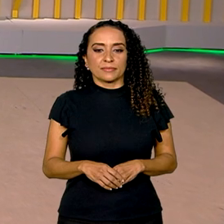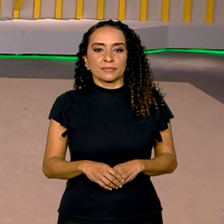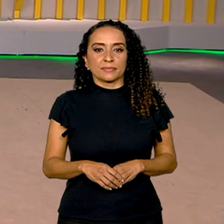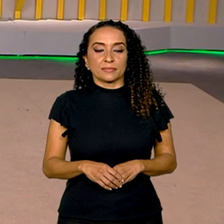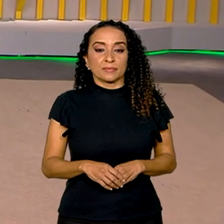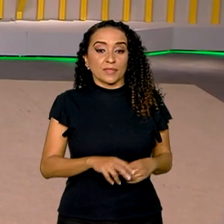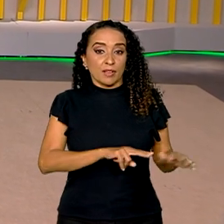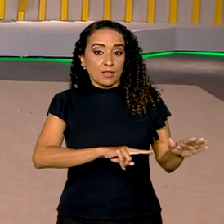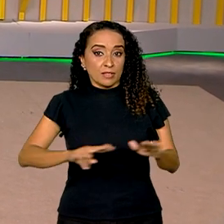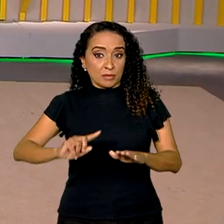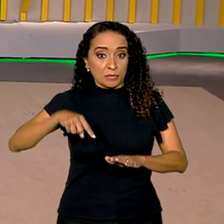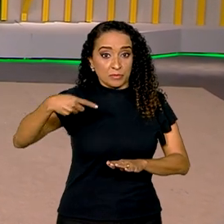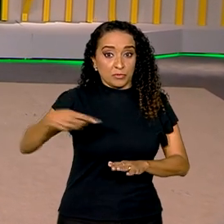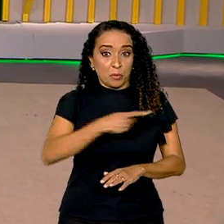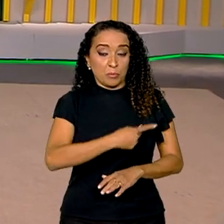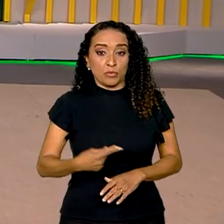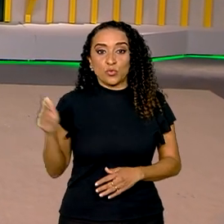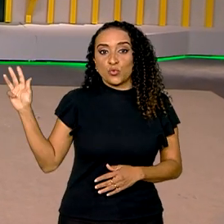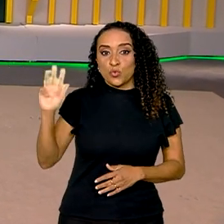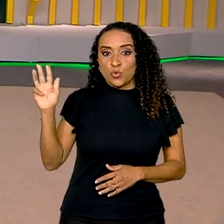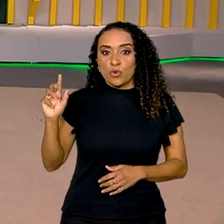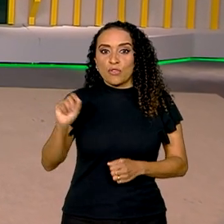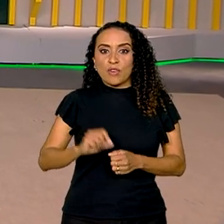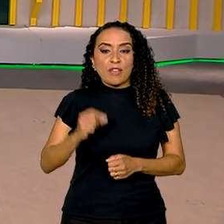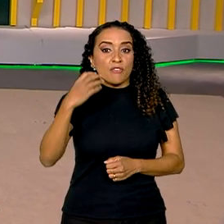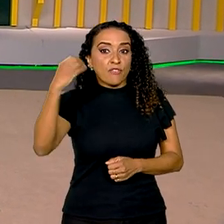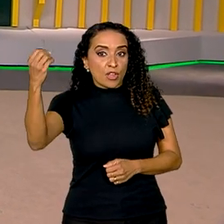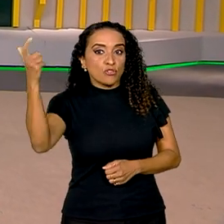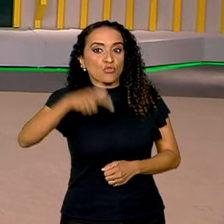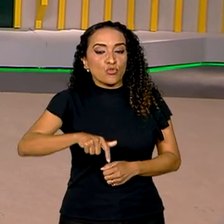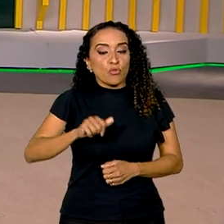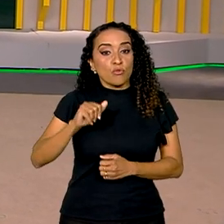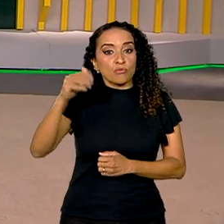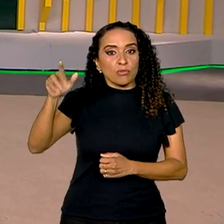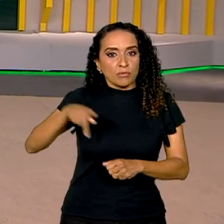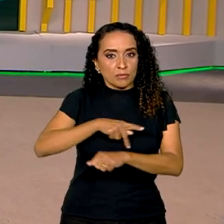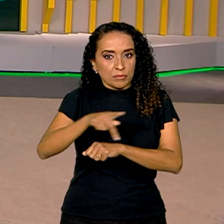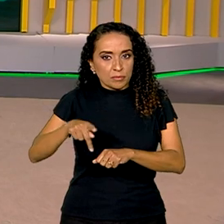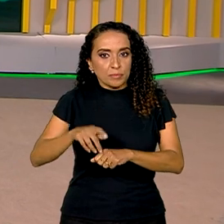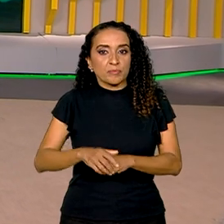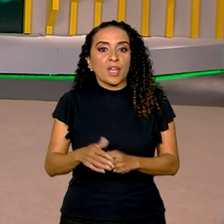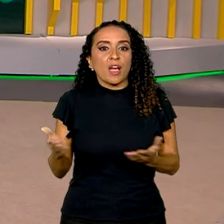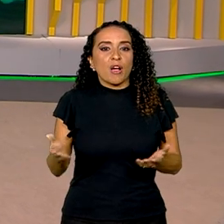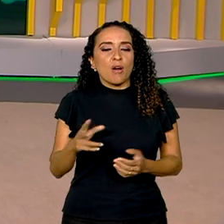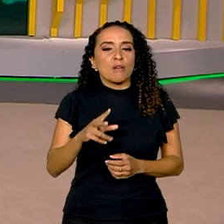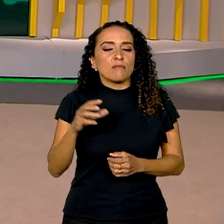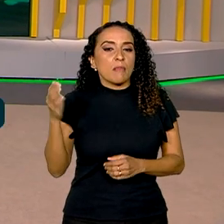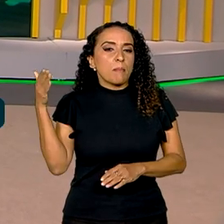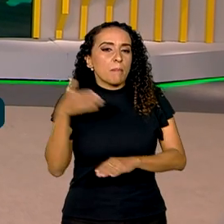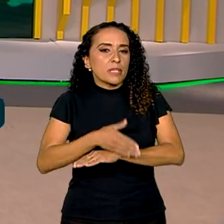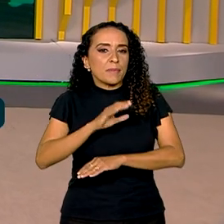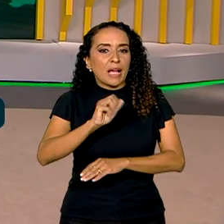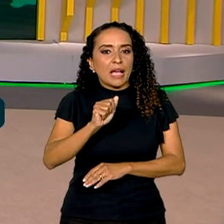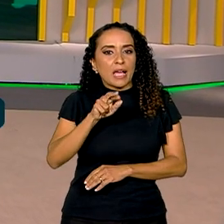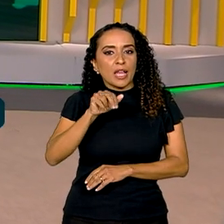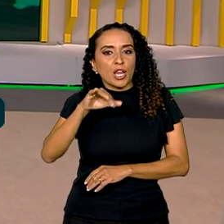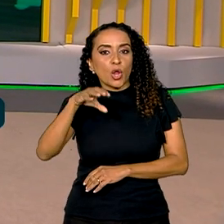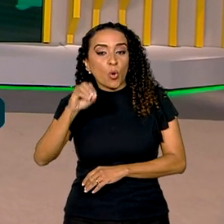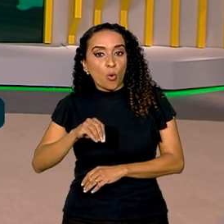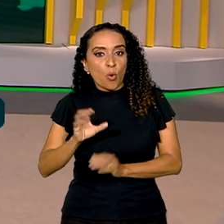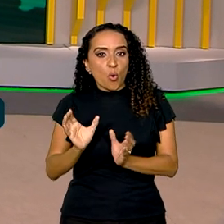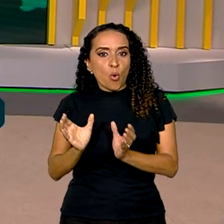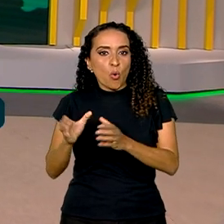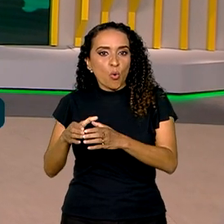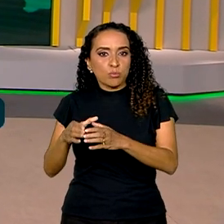Semana que vem, o presidente Lula faz mais uma viagem para o exterior. Agora vai participar da CARICOM, a